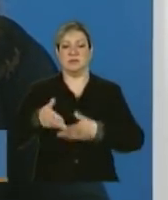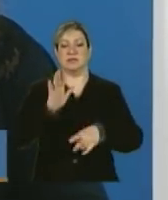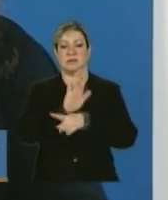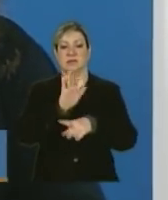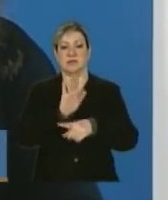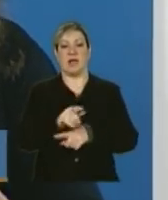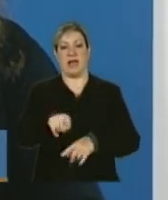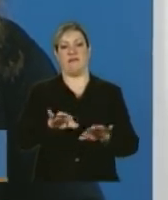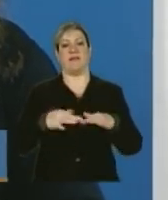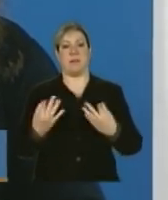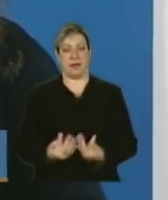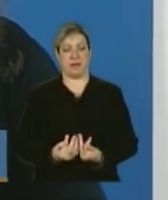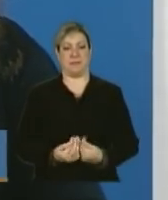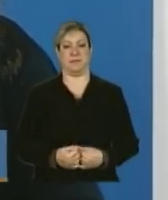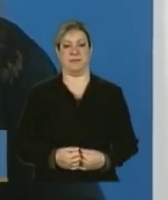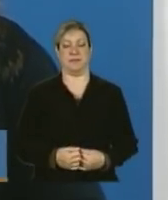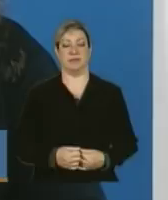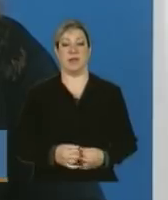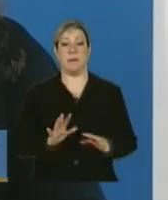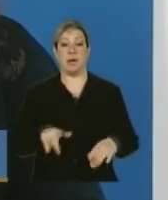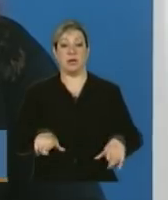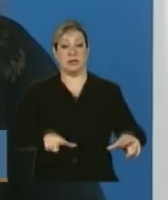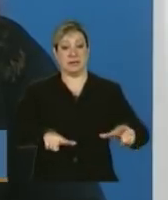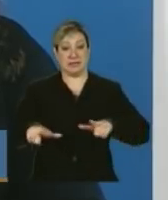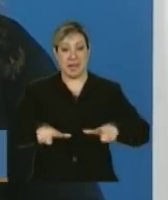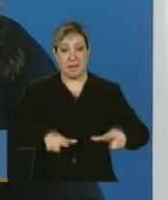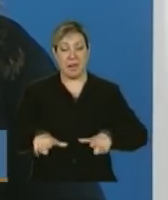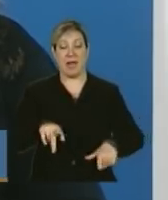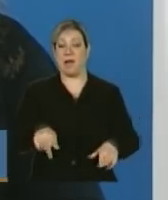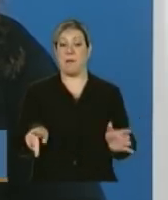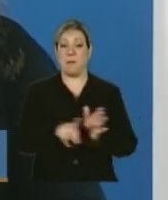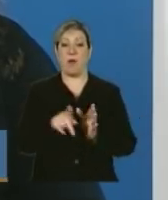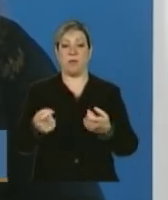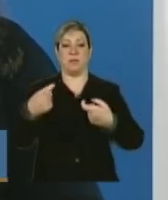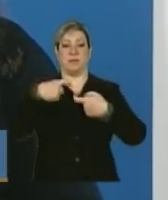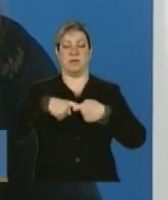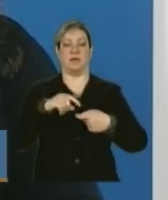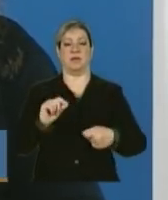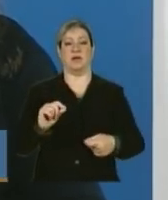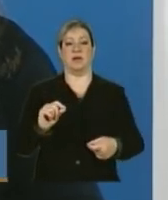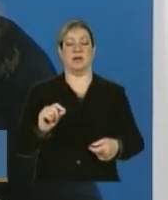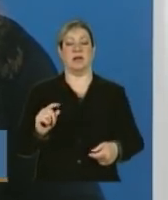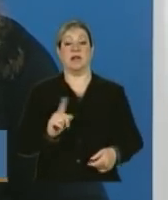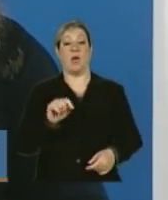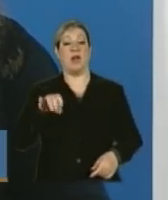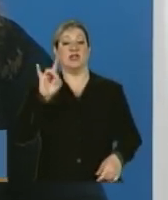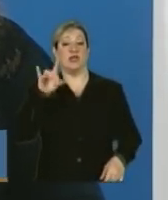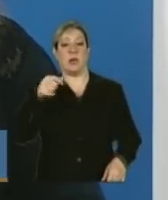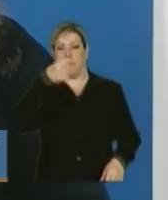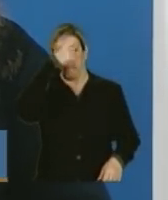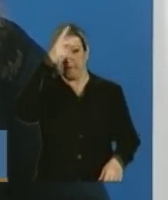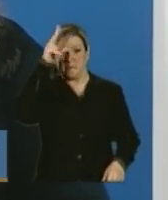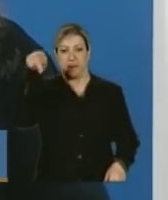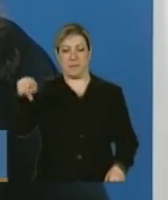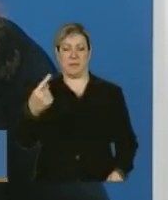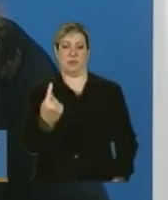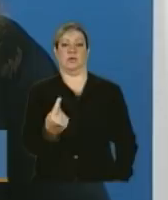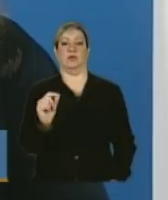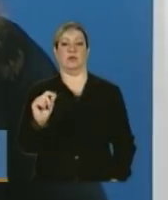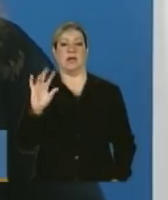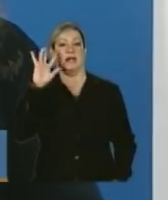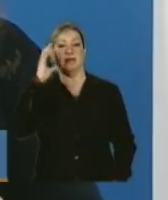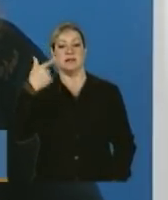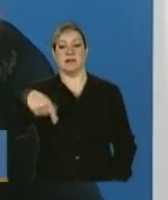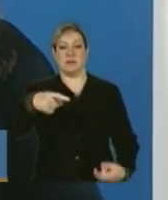o cadastro dessa família. Ação que pode ser articulada com o próprio parceiro. Não necessariamente isso cabe ao município decidir ali com os parceiros.